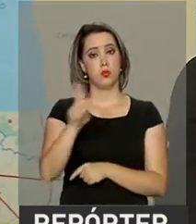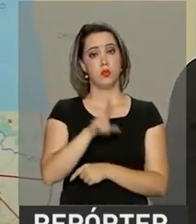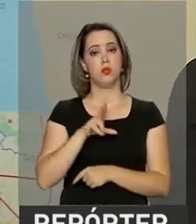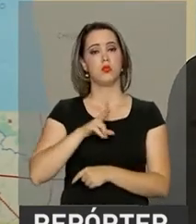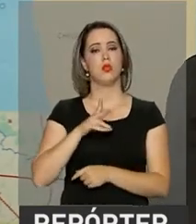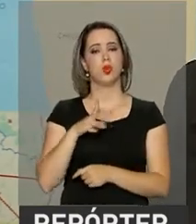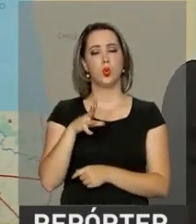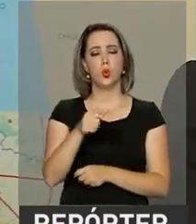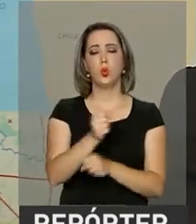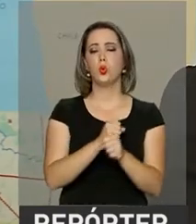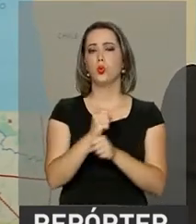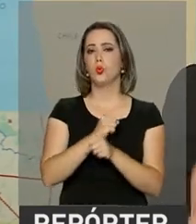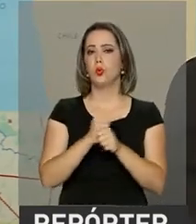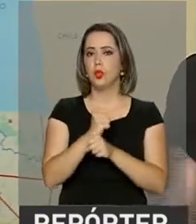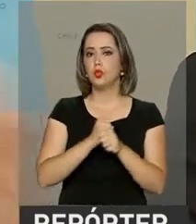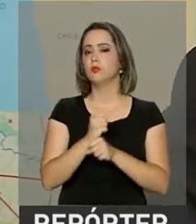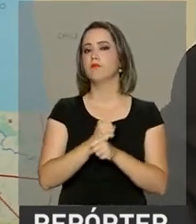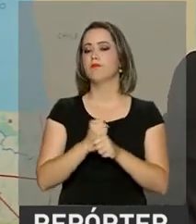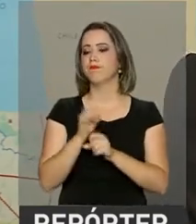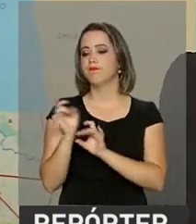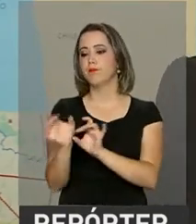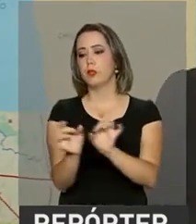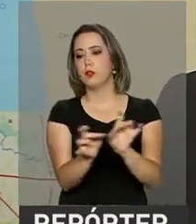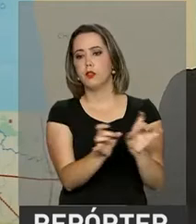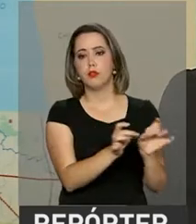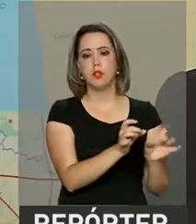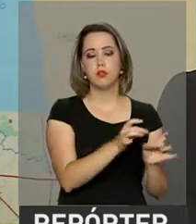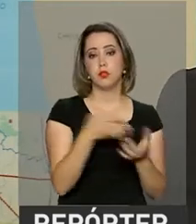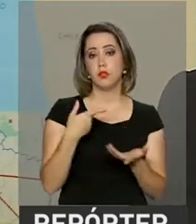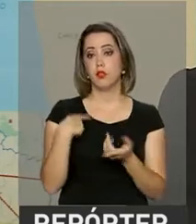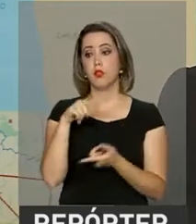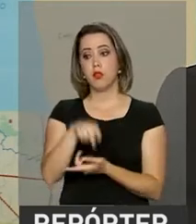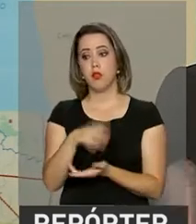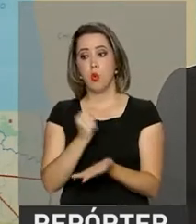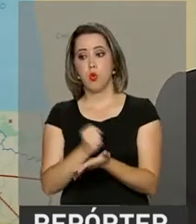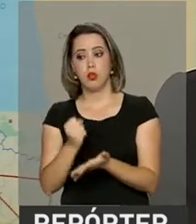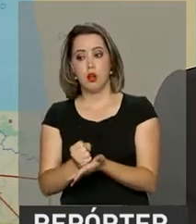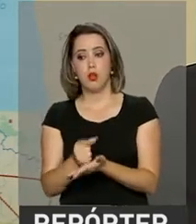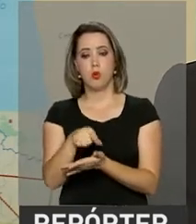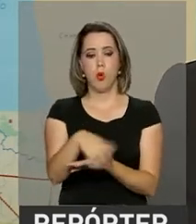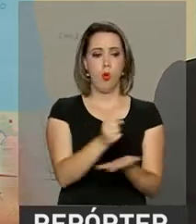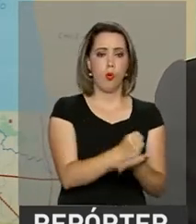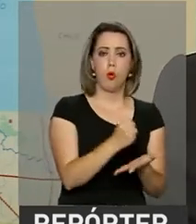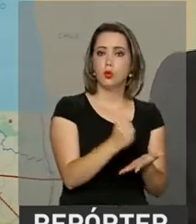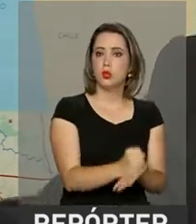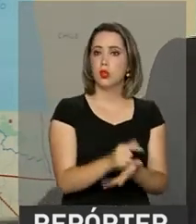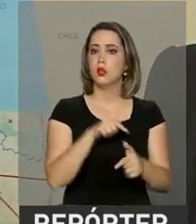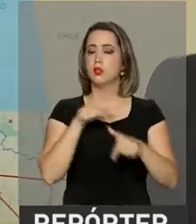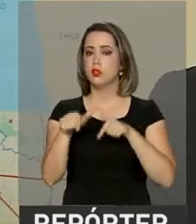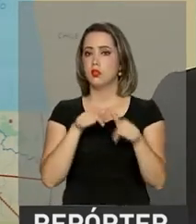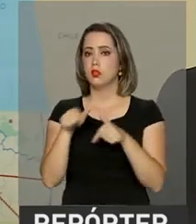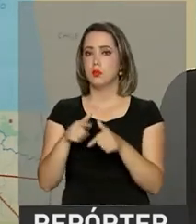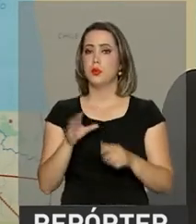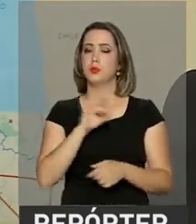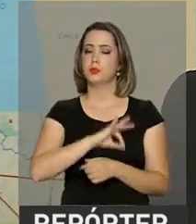em 17, leilão em 18, leilão em 19, isso consequentemente na ponta vira contrato, vira contratação, vira emprego e vira renda para o país.